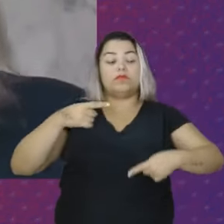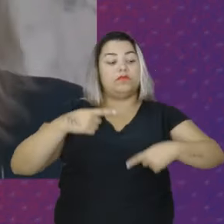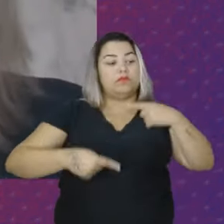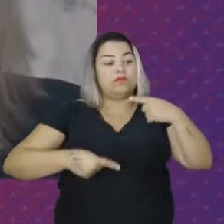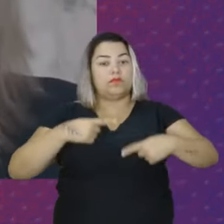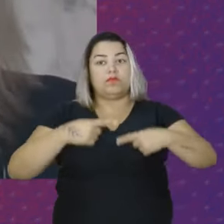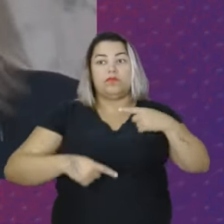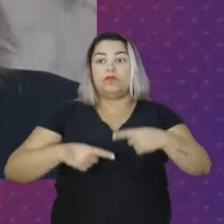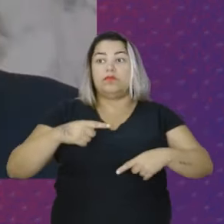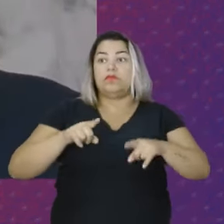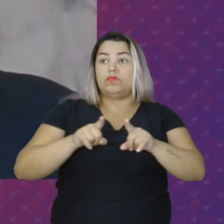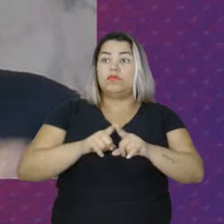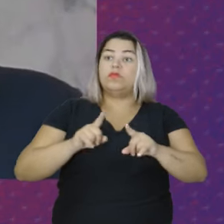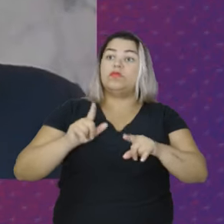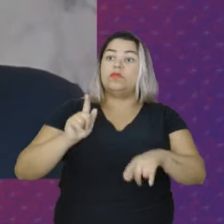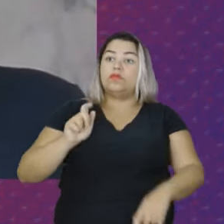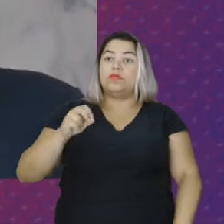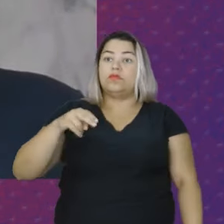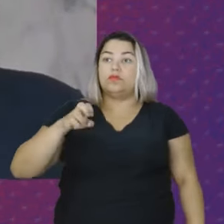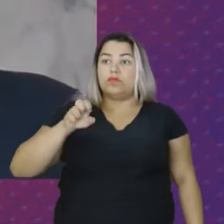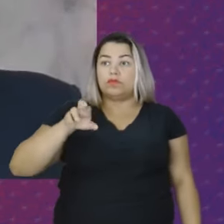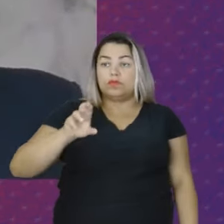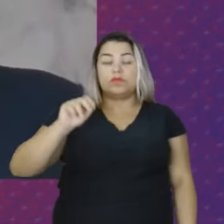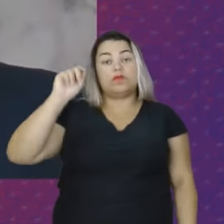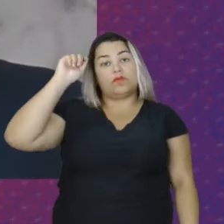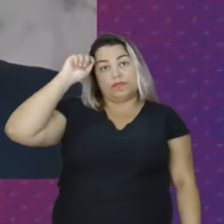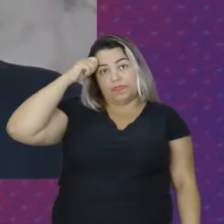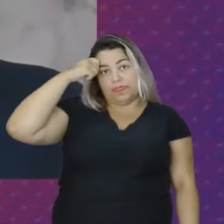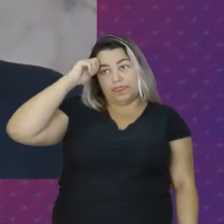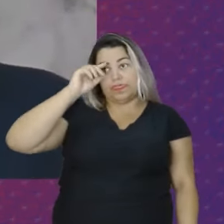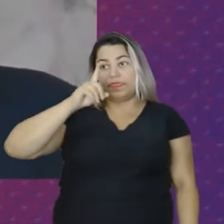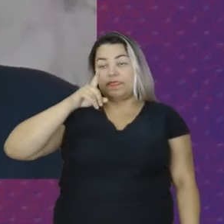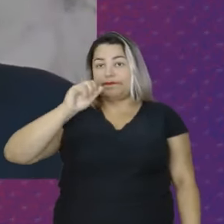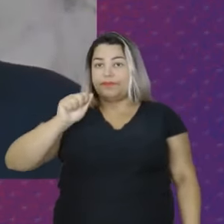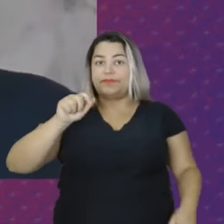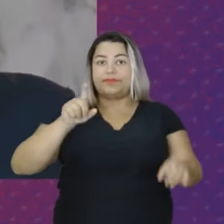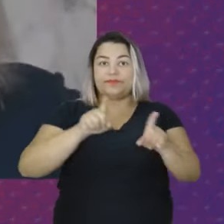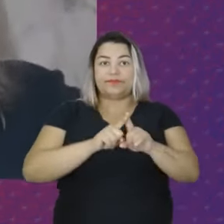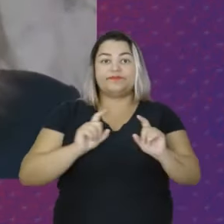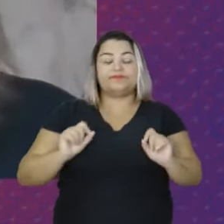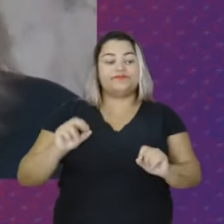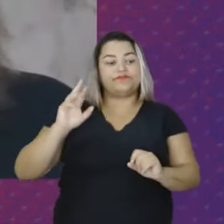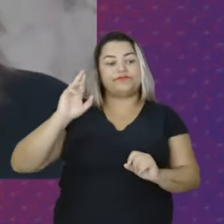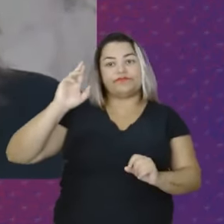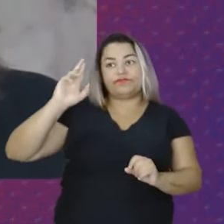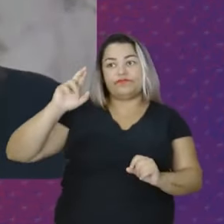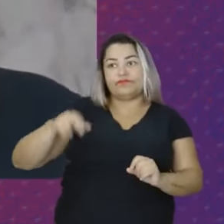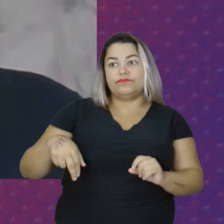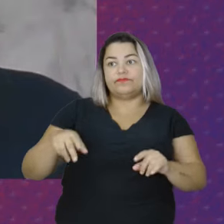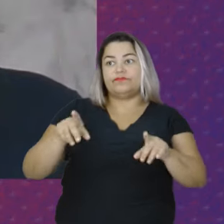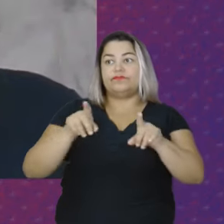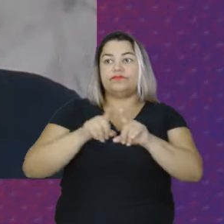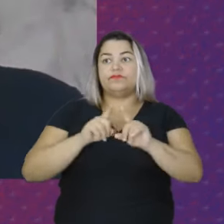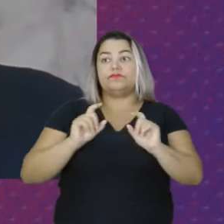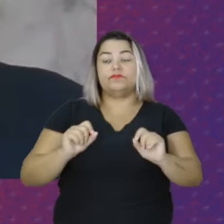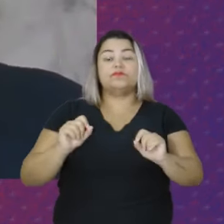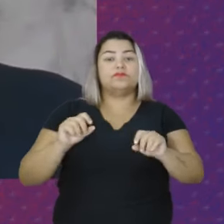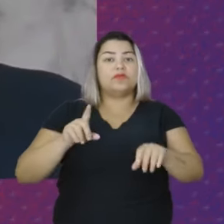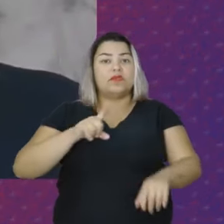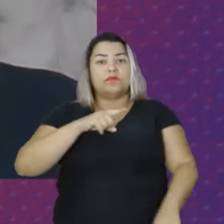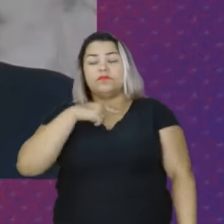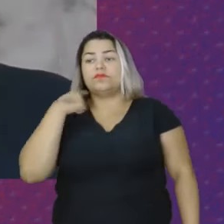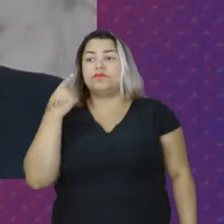Gênero e Raça Então essa data se tornou uma referência Que é a data do assassinato